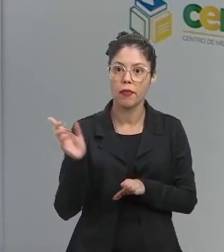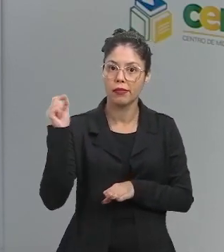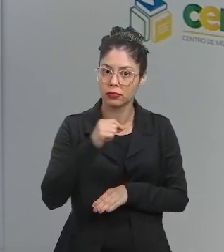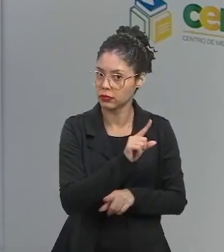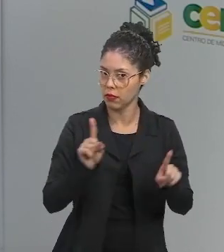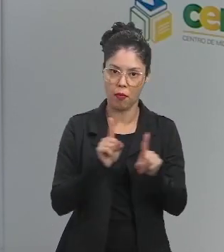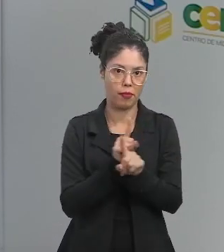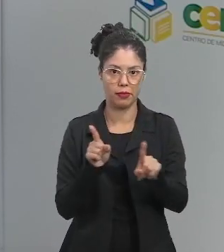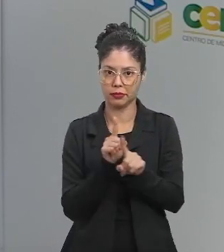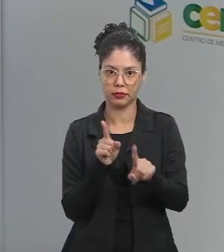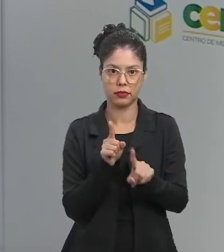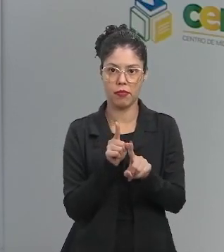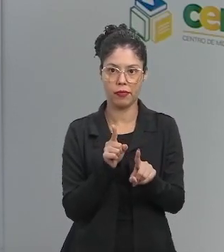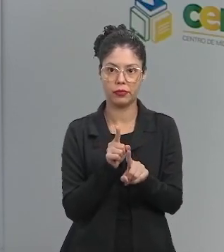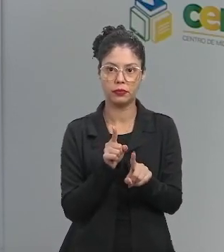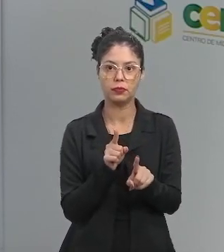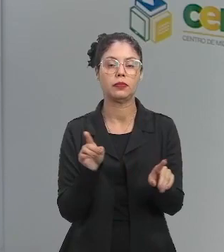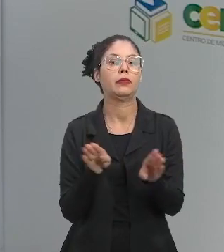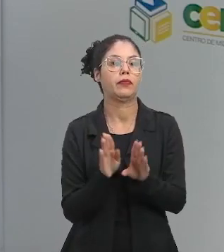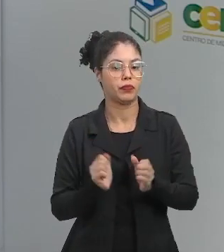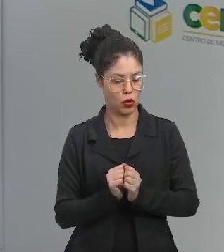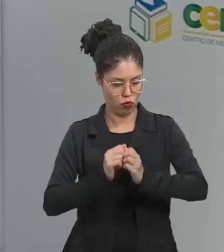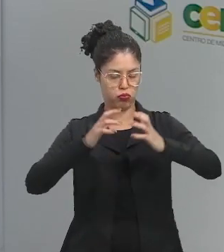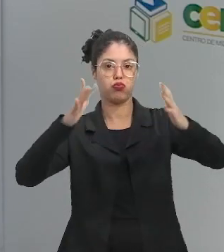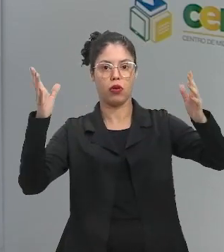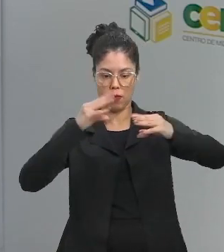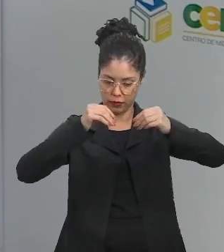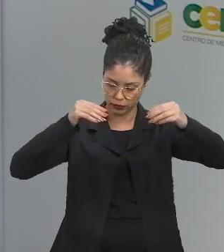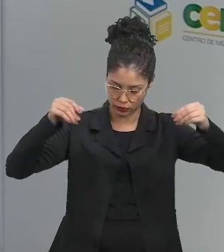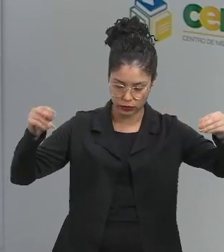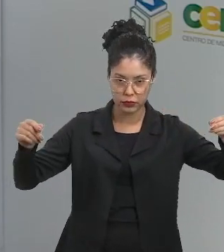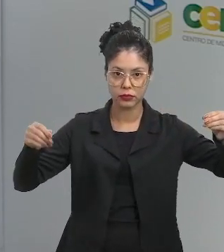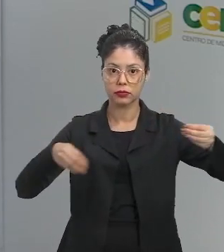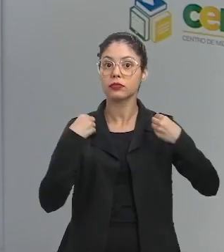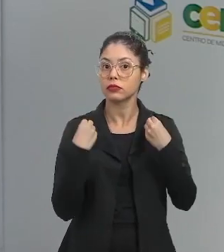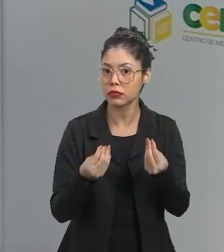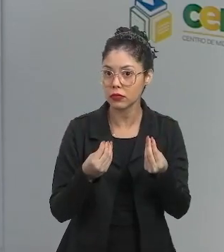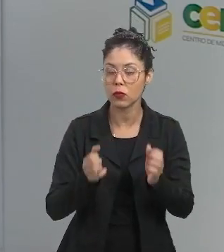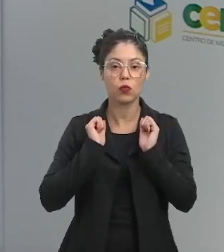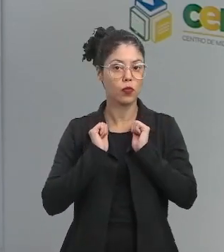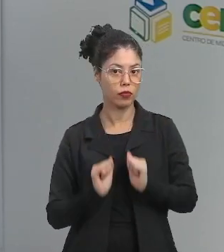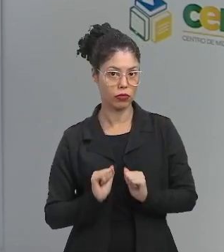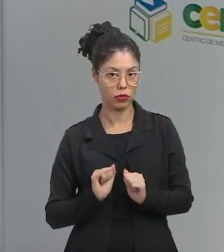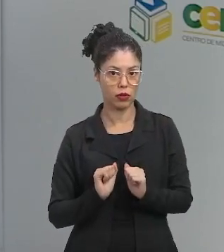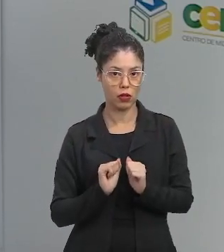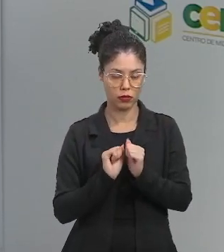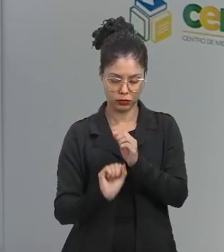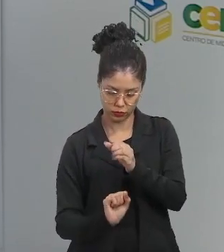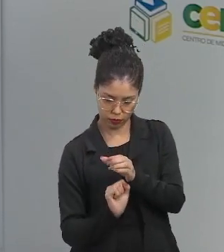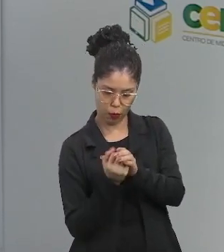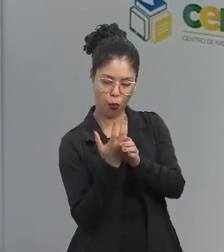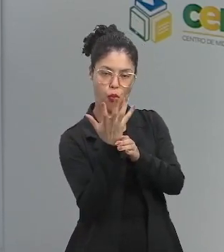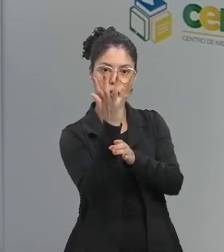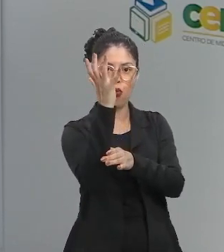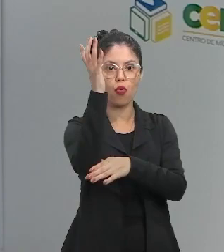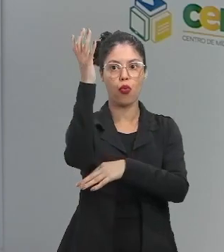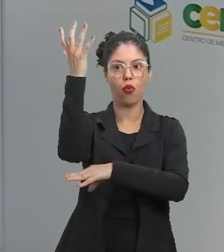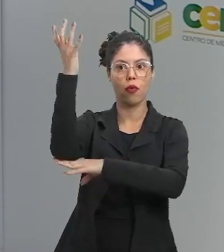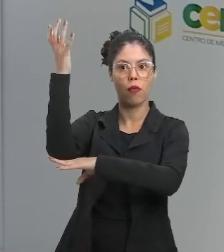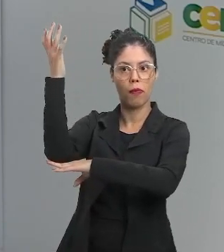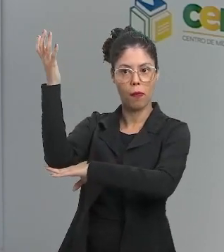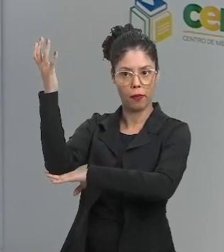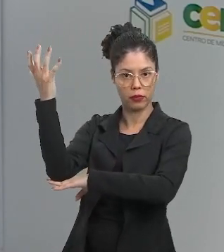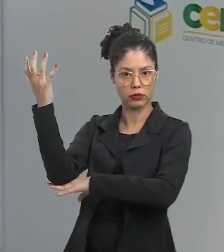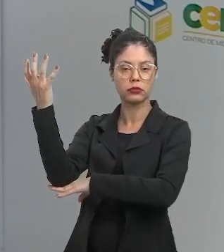abelhas, não. Jogaram bombas de sementes para que essas sementes pudessem germinar, esse tipo vegetal